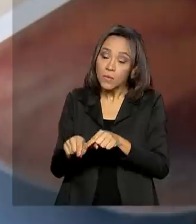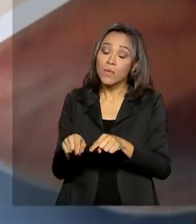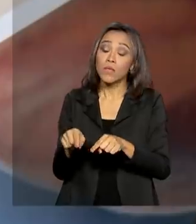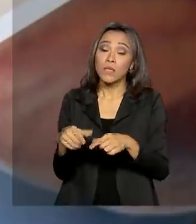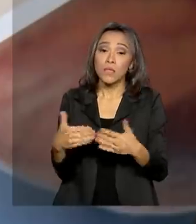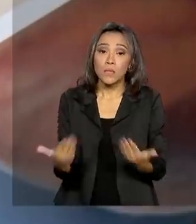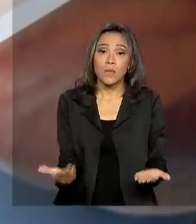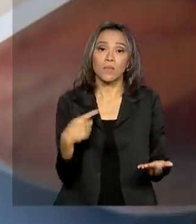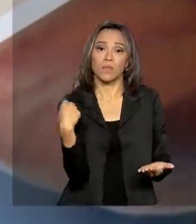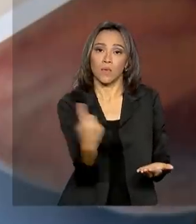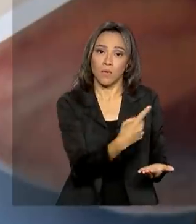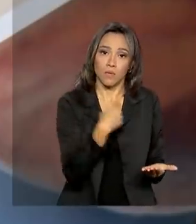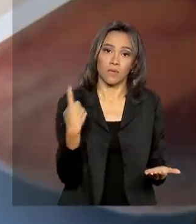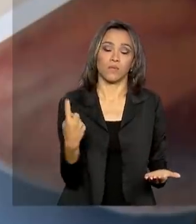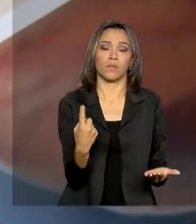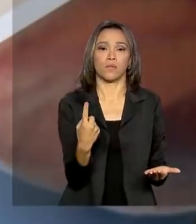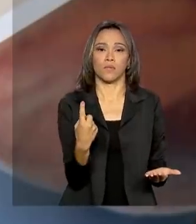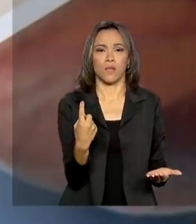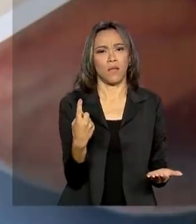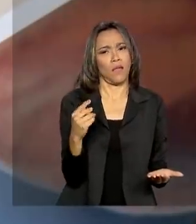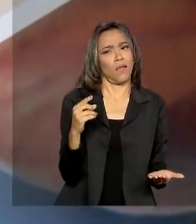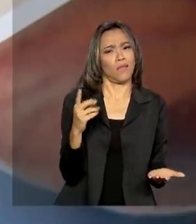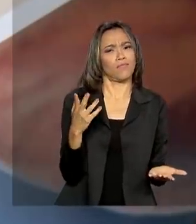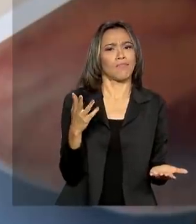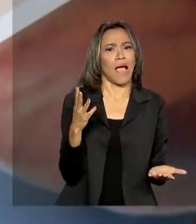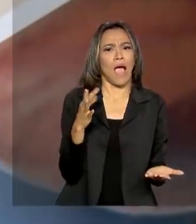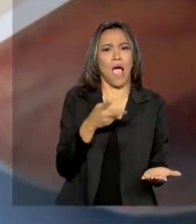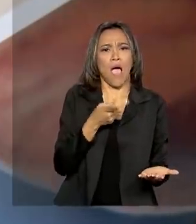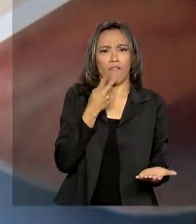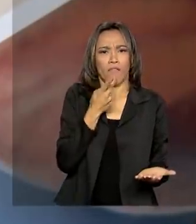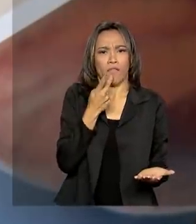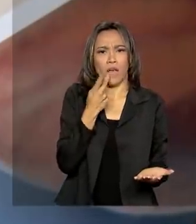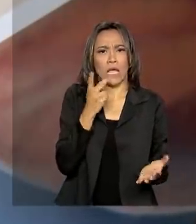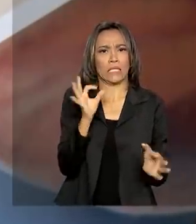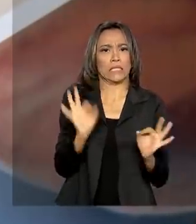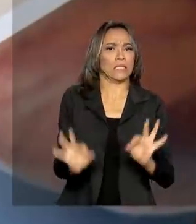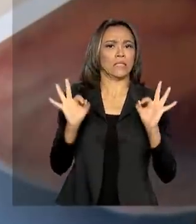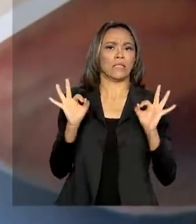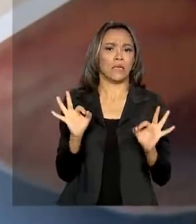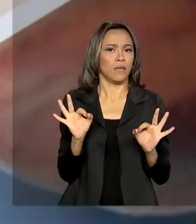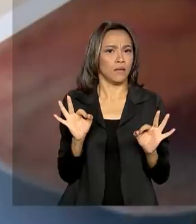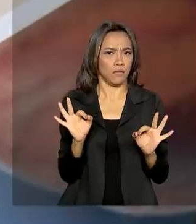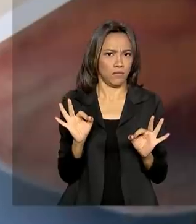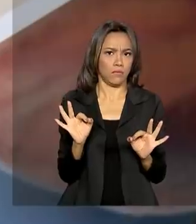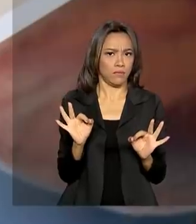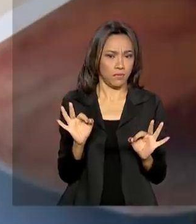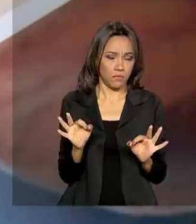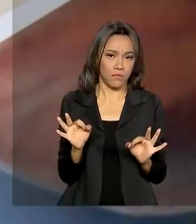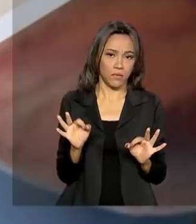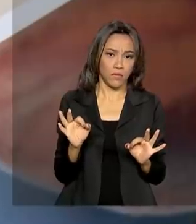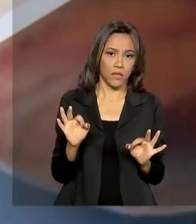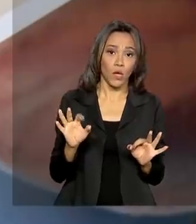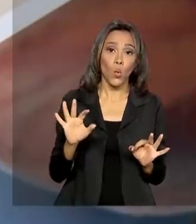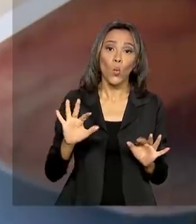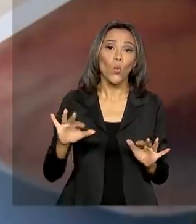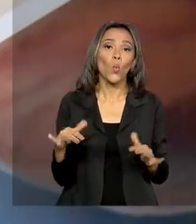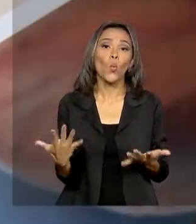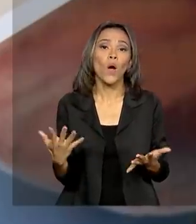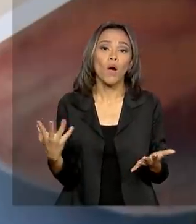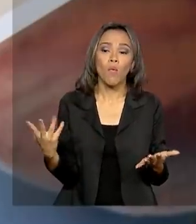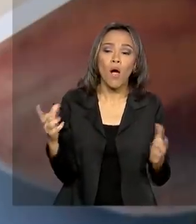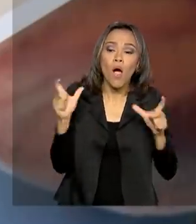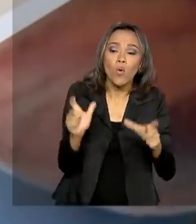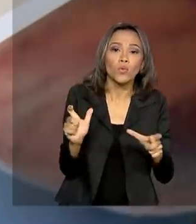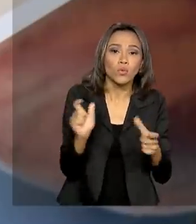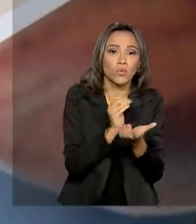a gente é cedo ainda para afirmar, botar o dedo em cima de exatamente qual o ponto da contaminação,